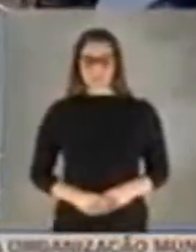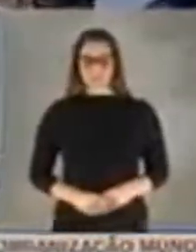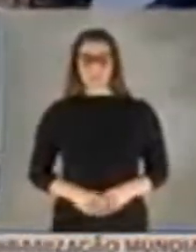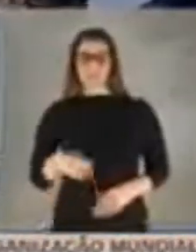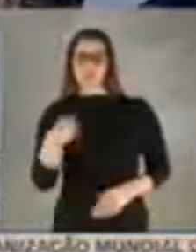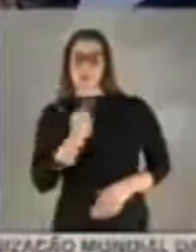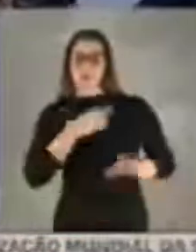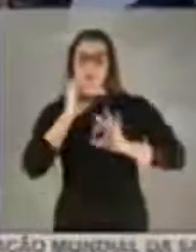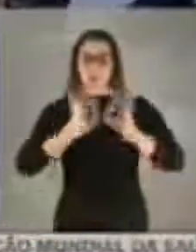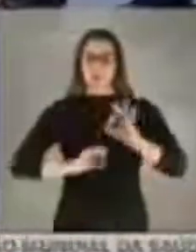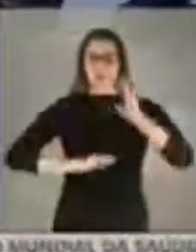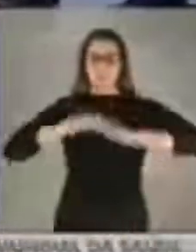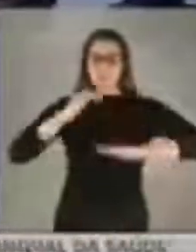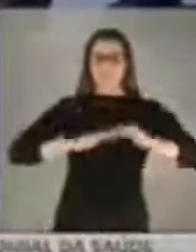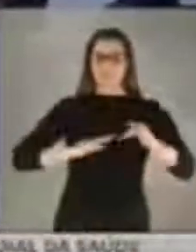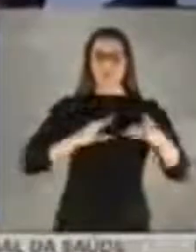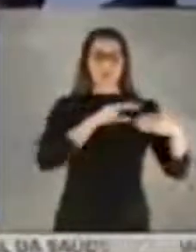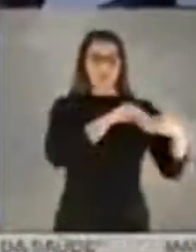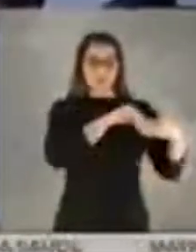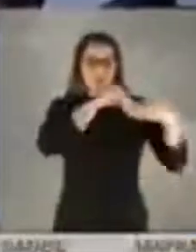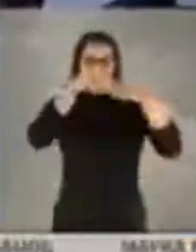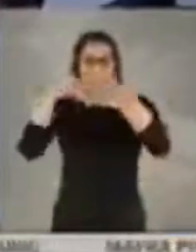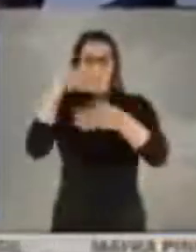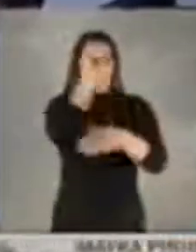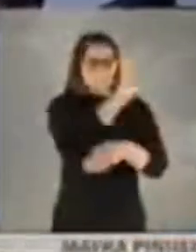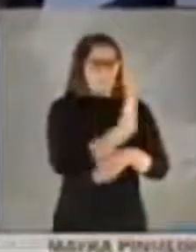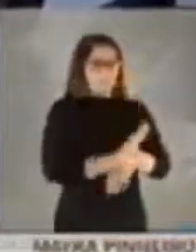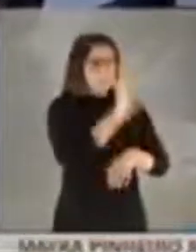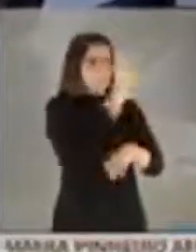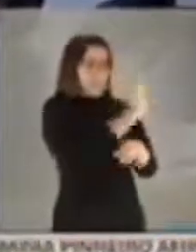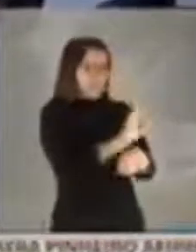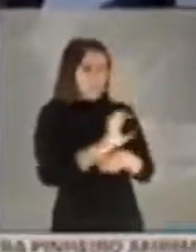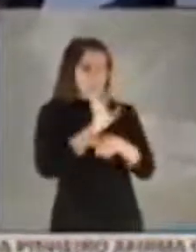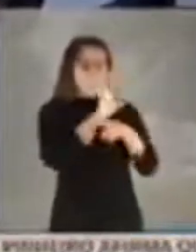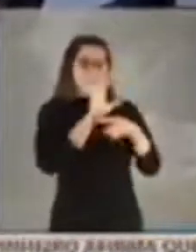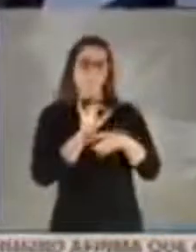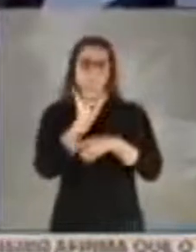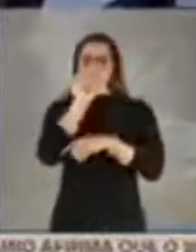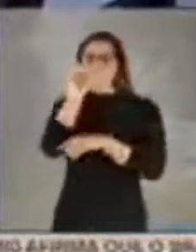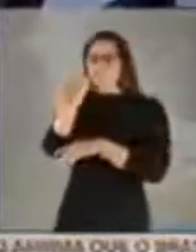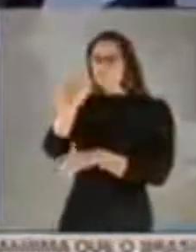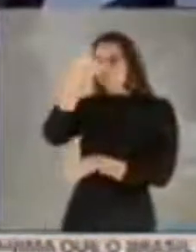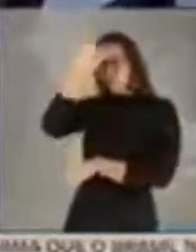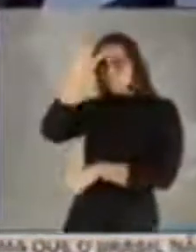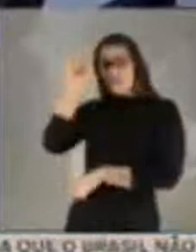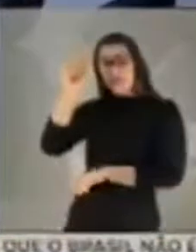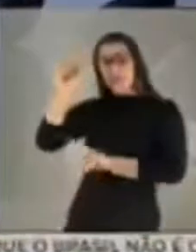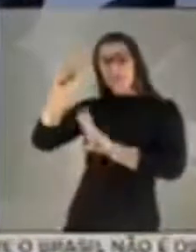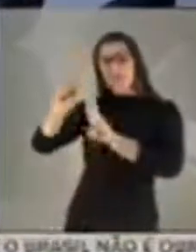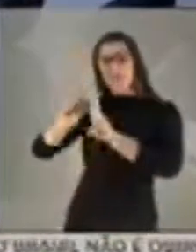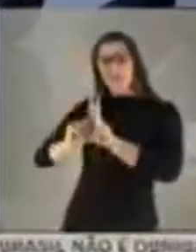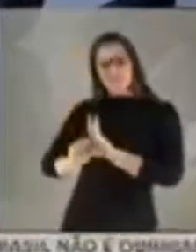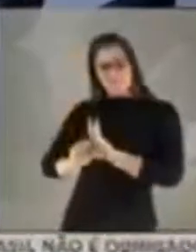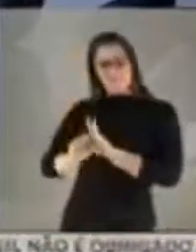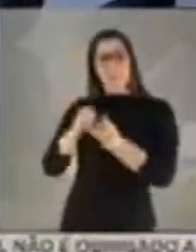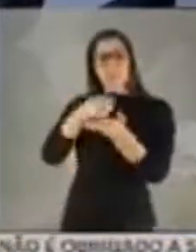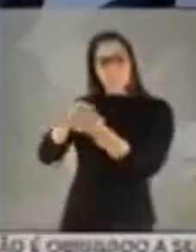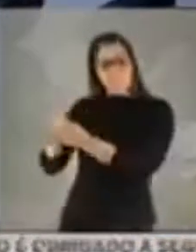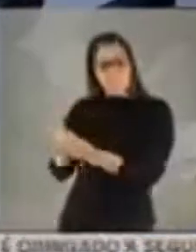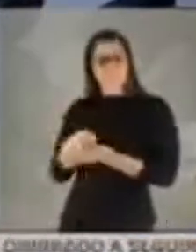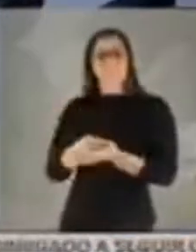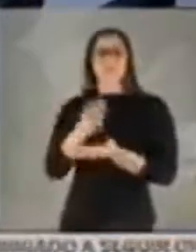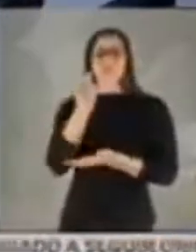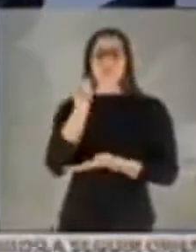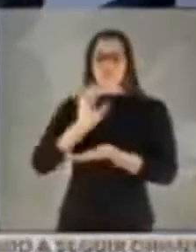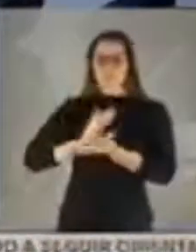de profissionais que nós deslocamos do Brasil inteiro, médicos, que ficaram três meses em Manaus custeados, pagos com